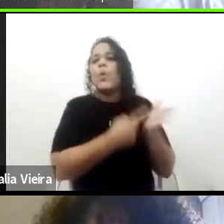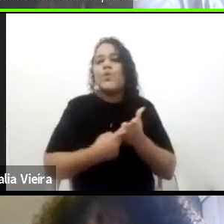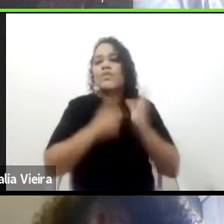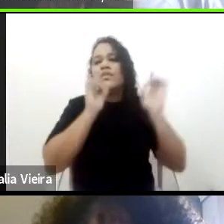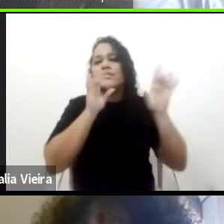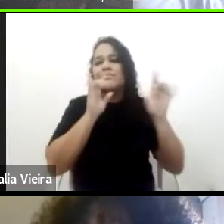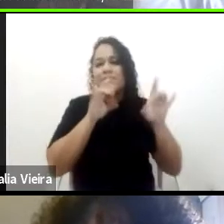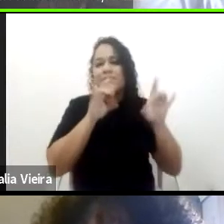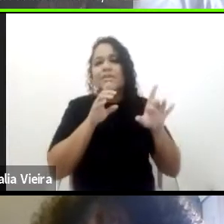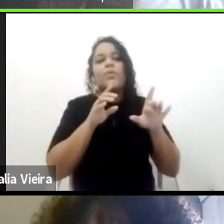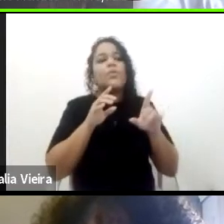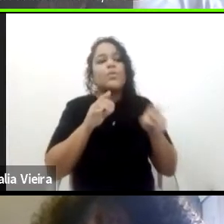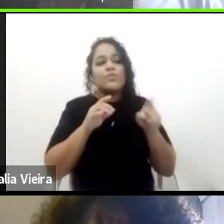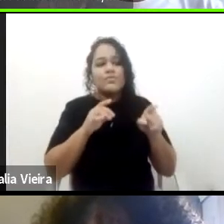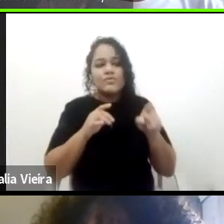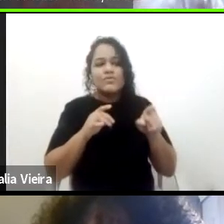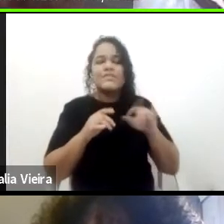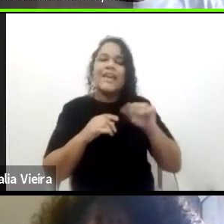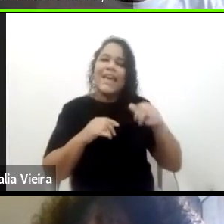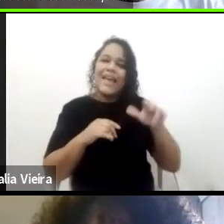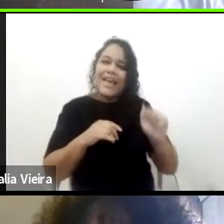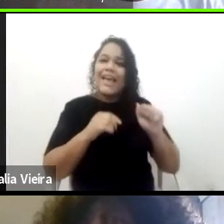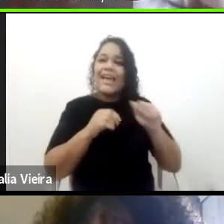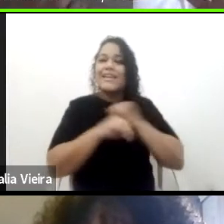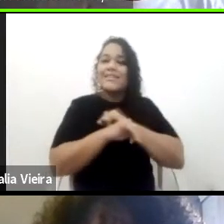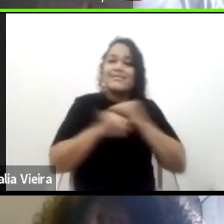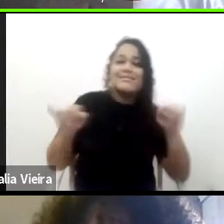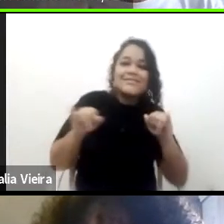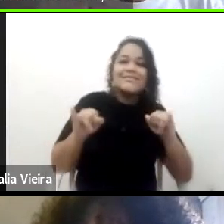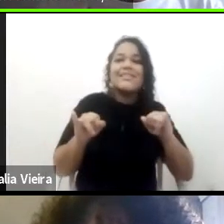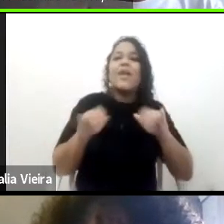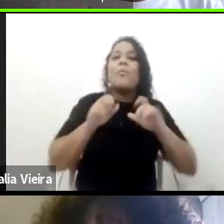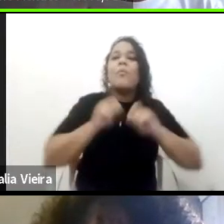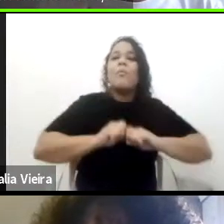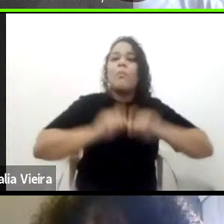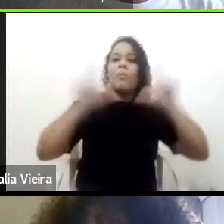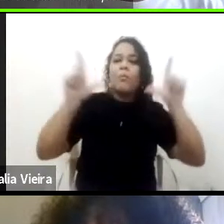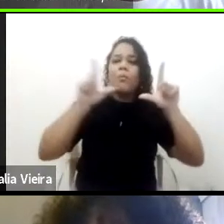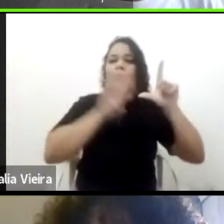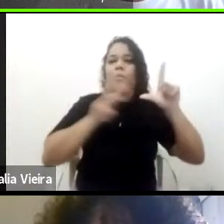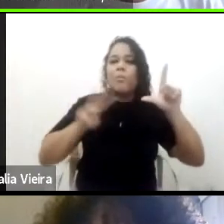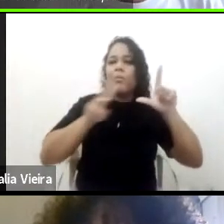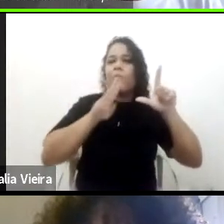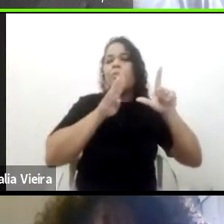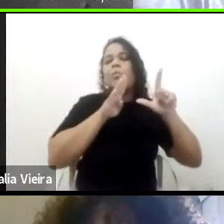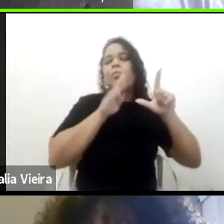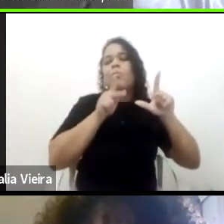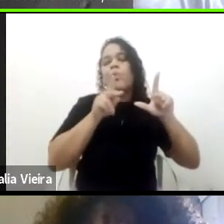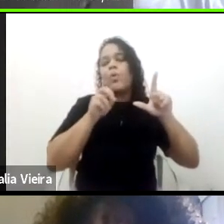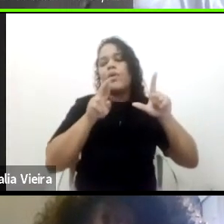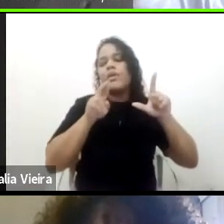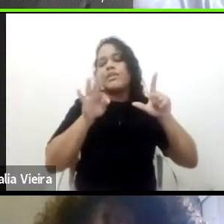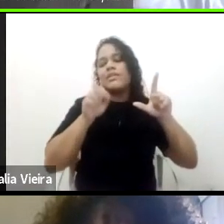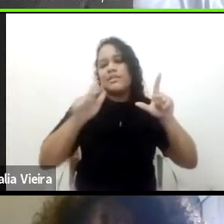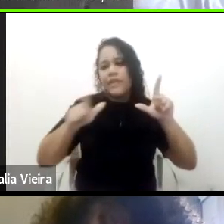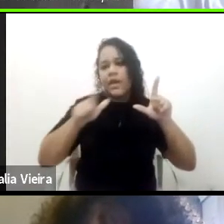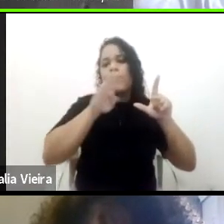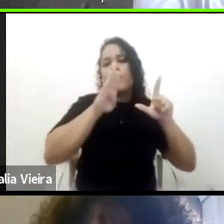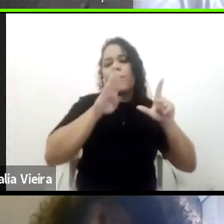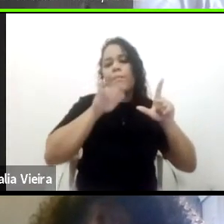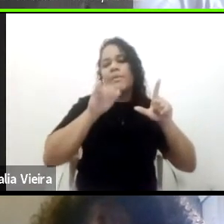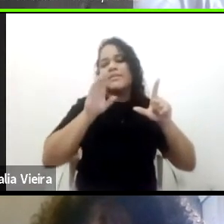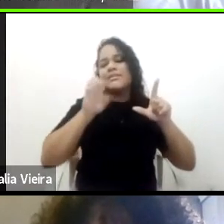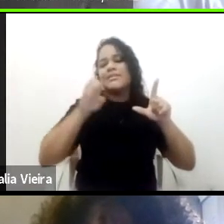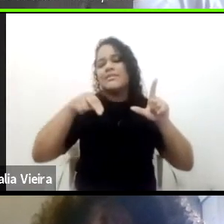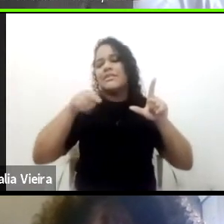para o pessoal sobre o portal do bicentenário, como a importância dessa iniciativa quando a gente está aproximando aí da